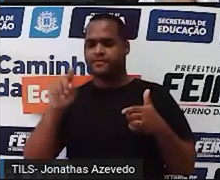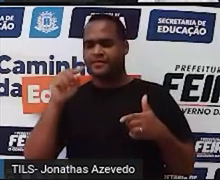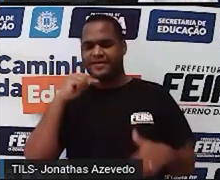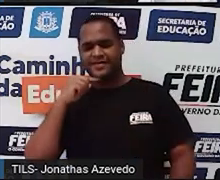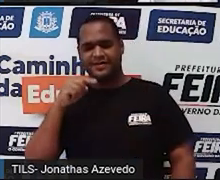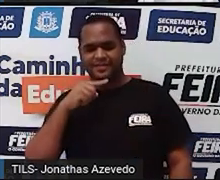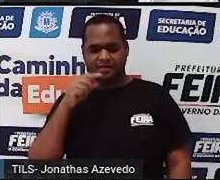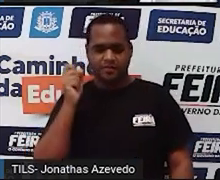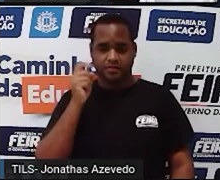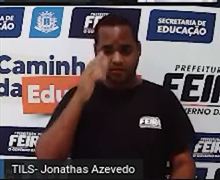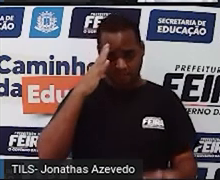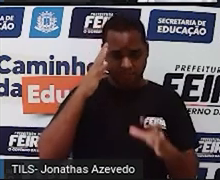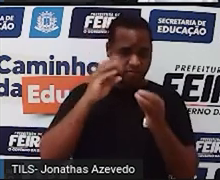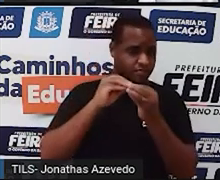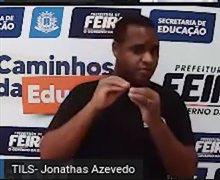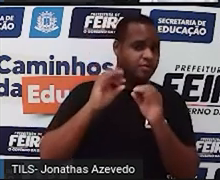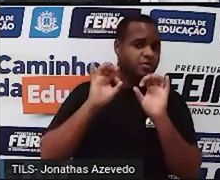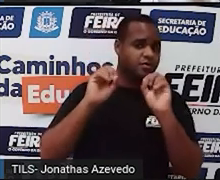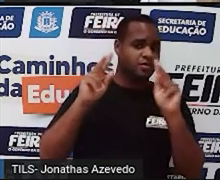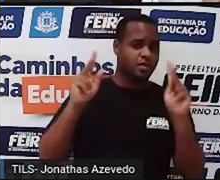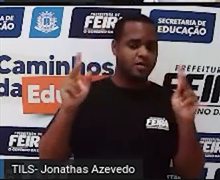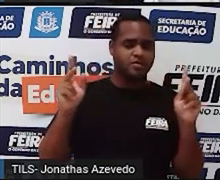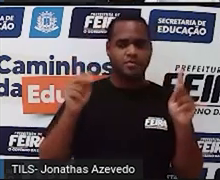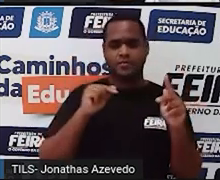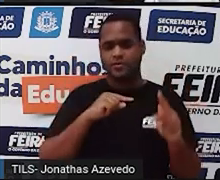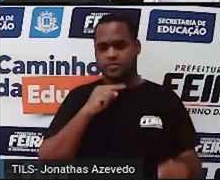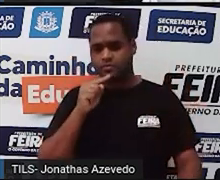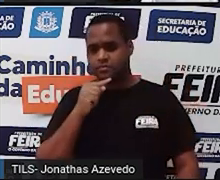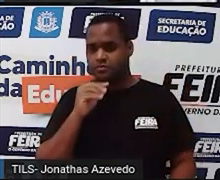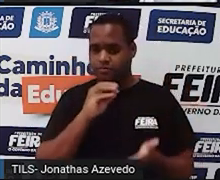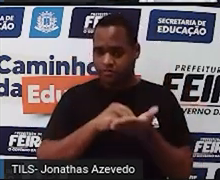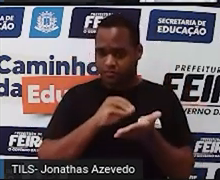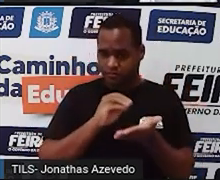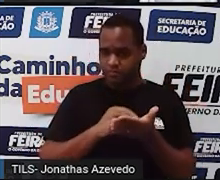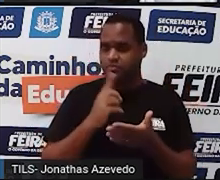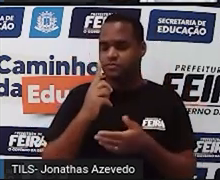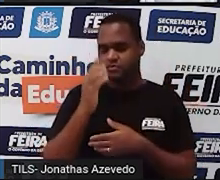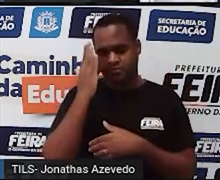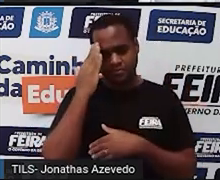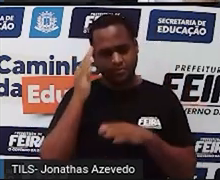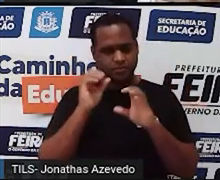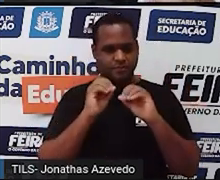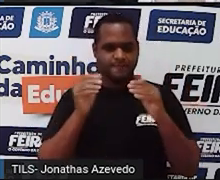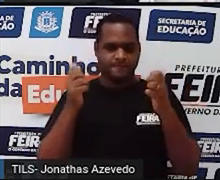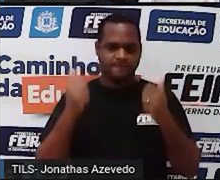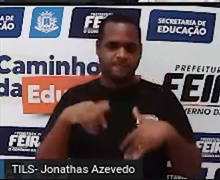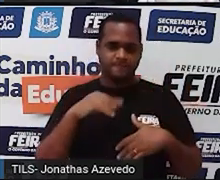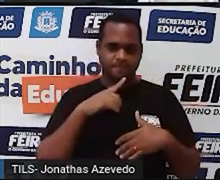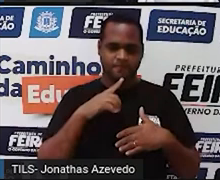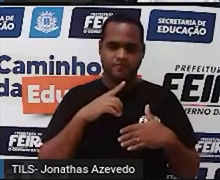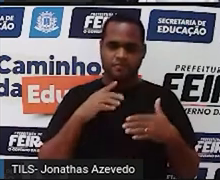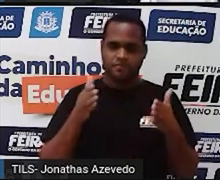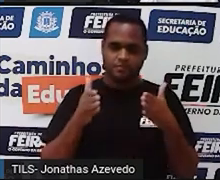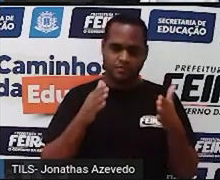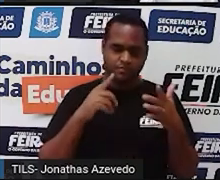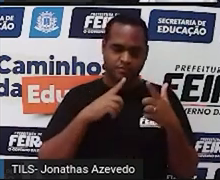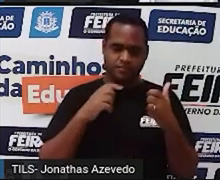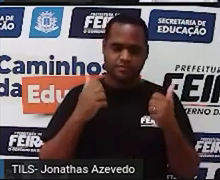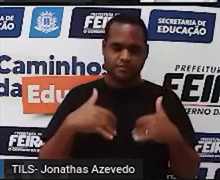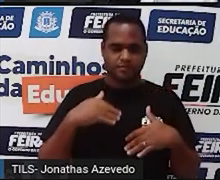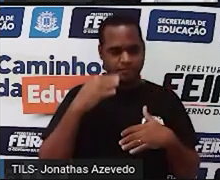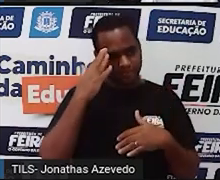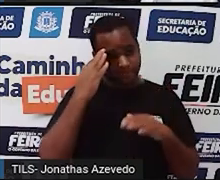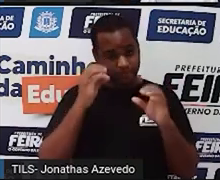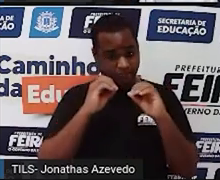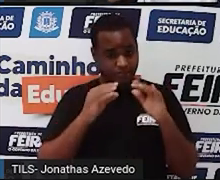aonde ficou tudo entendido, aonde ficou só uma parte entendida, tá bom? E esse momento de se avaliar,